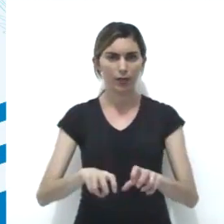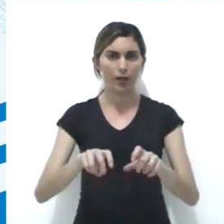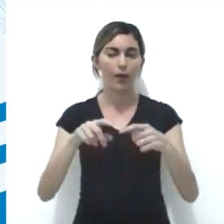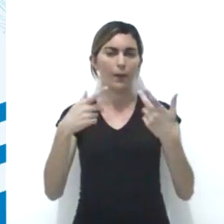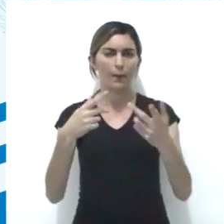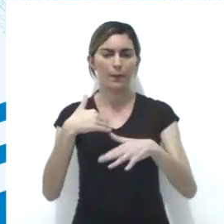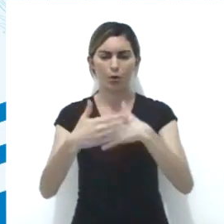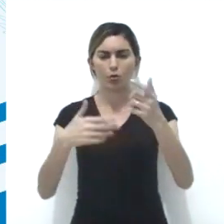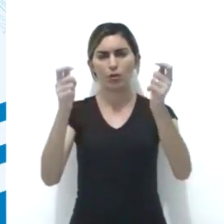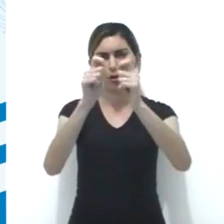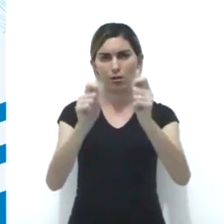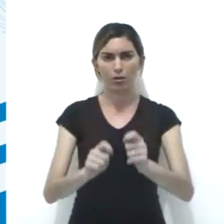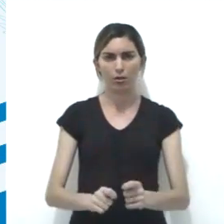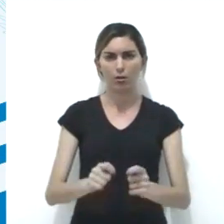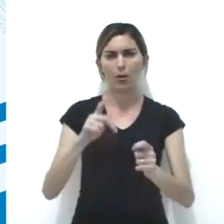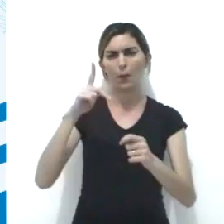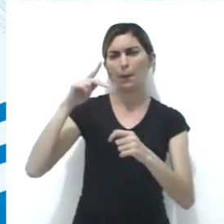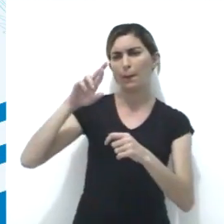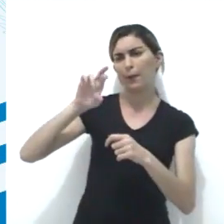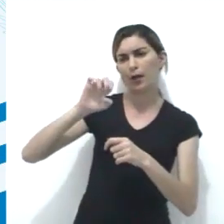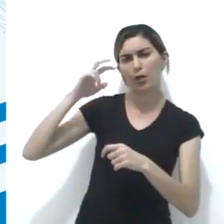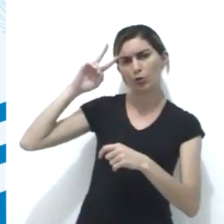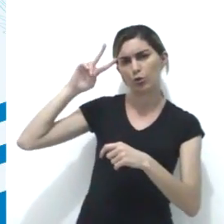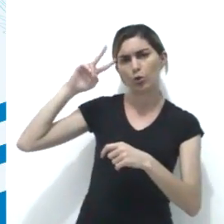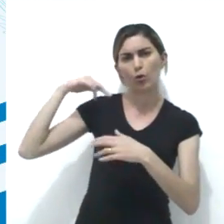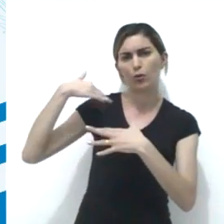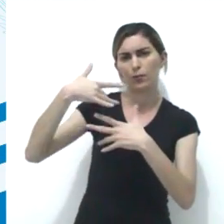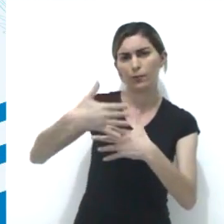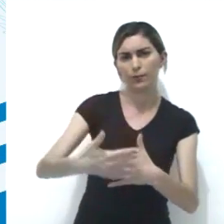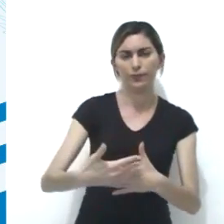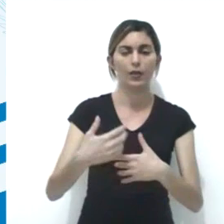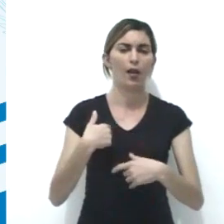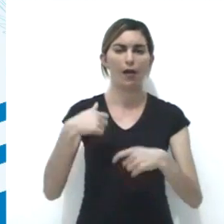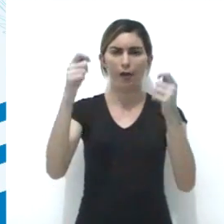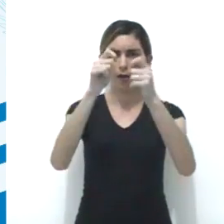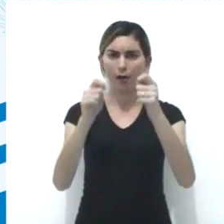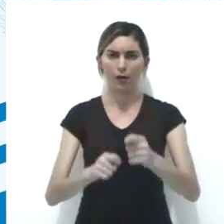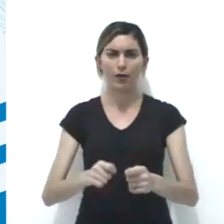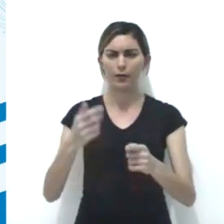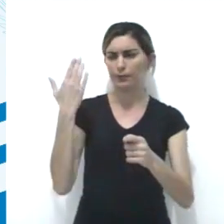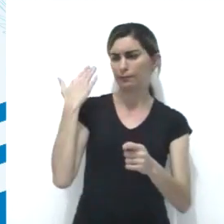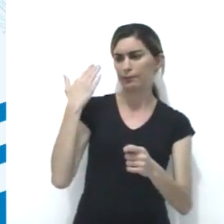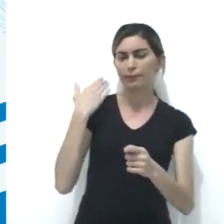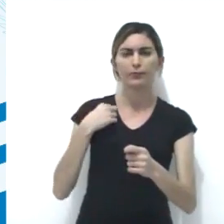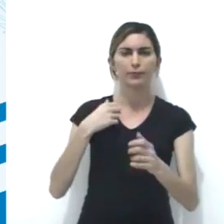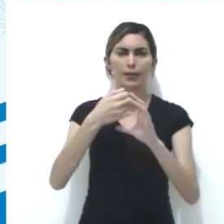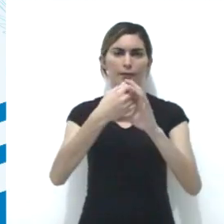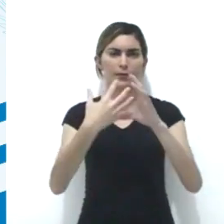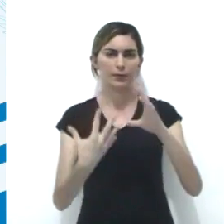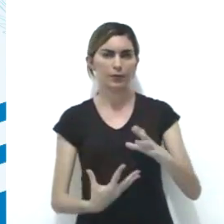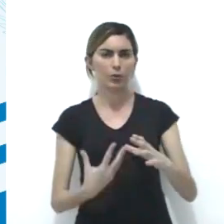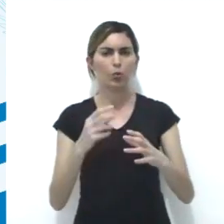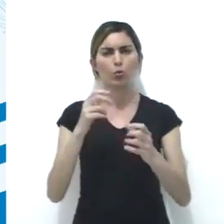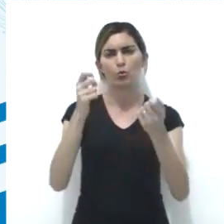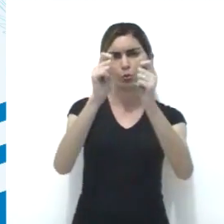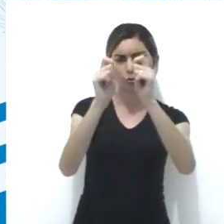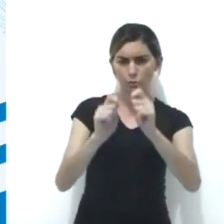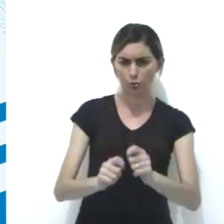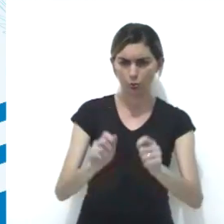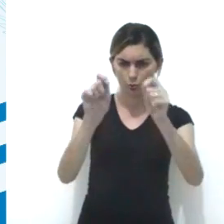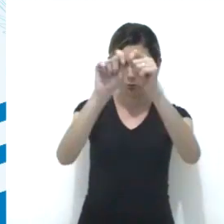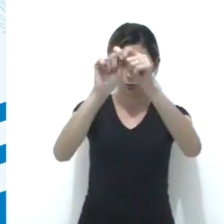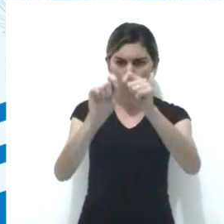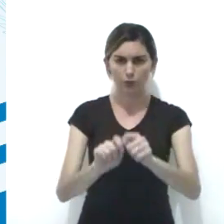conteúdo de hoje é produção artística na pré-história. Vem comigo! A arte pré-histórica se caracteriza por